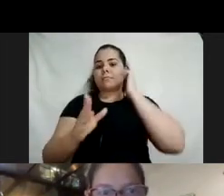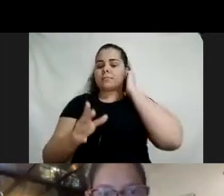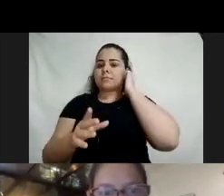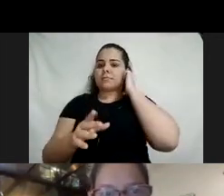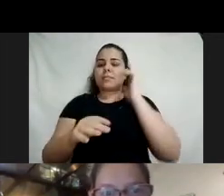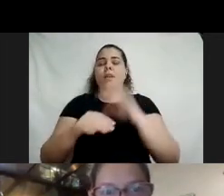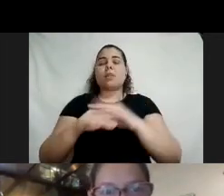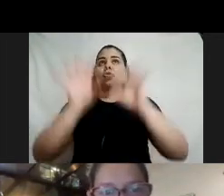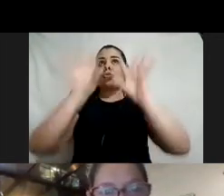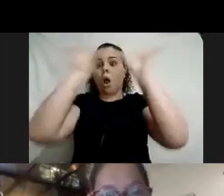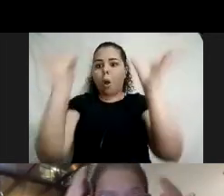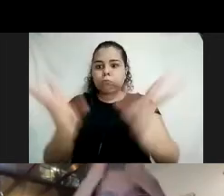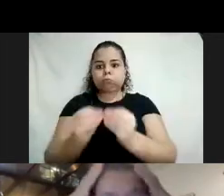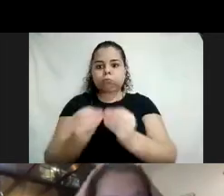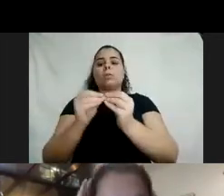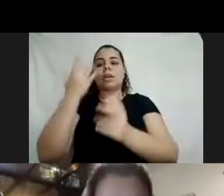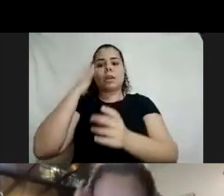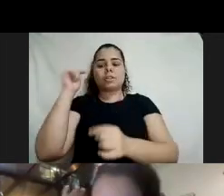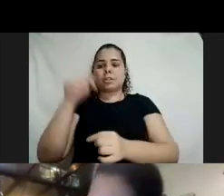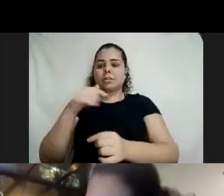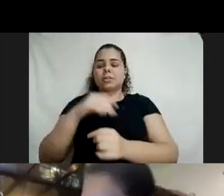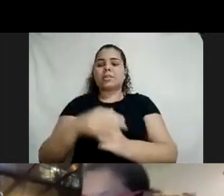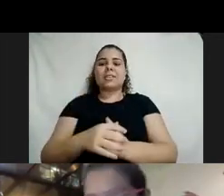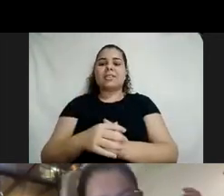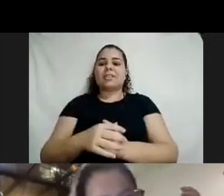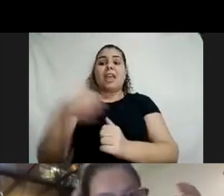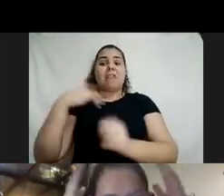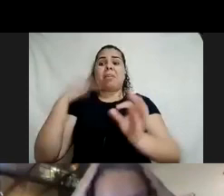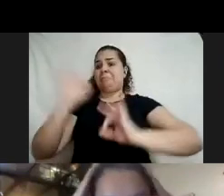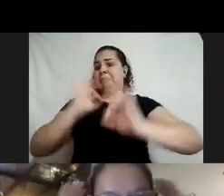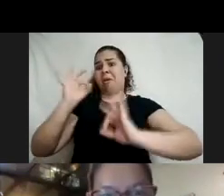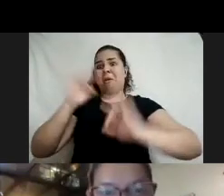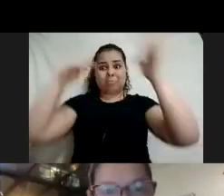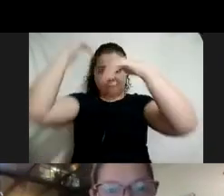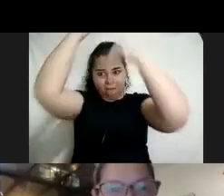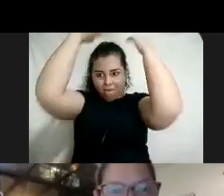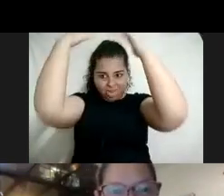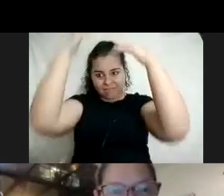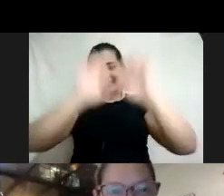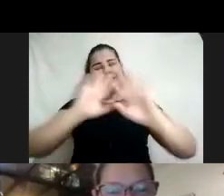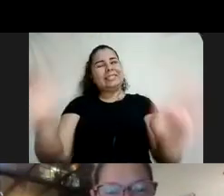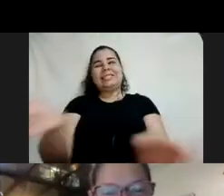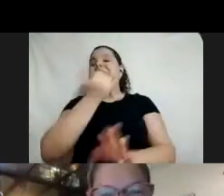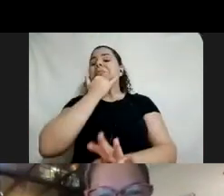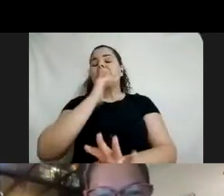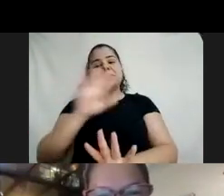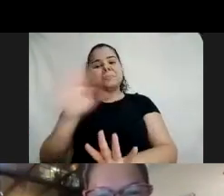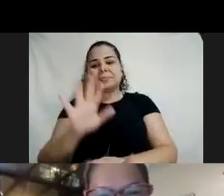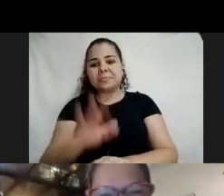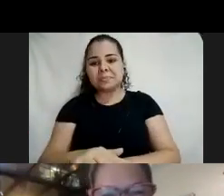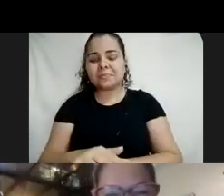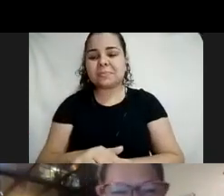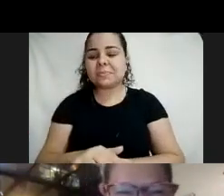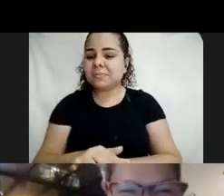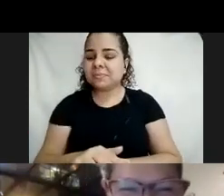assim, no geralzão, né? Gente, eu nem me arrumei, eu até descabelada aqui, eu preciso abrir a câmera, te peguei de